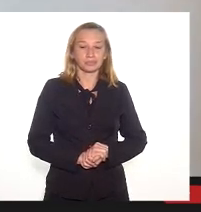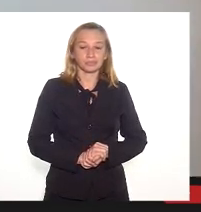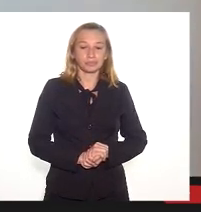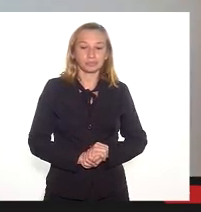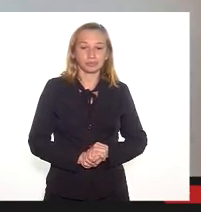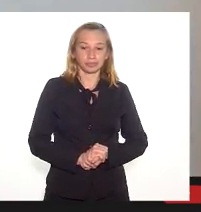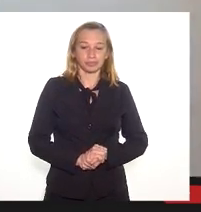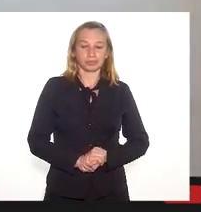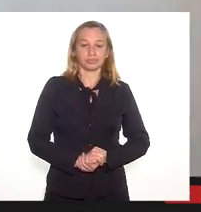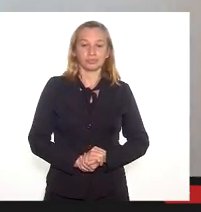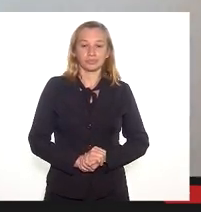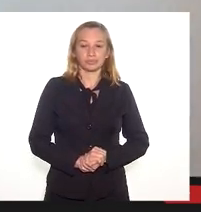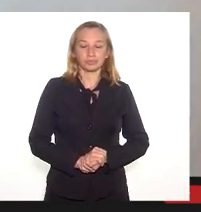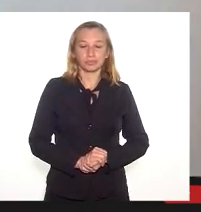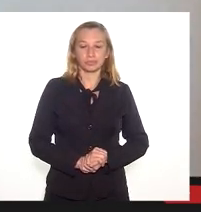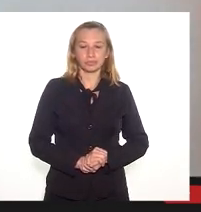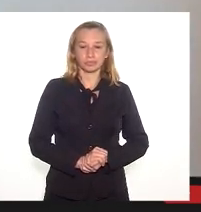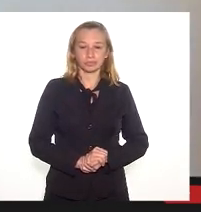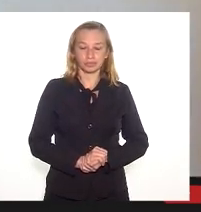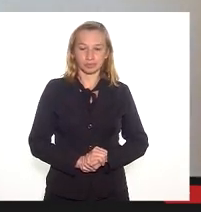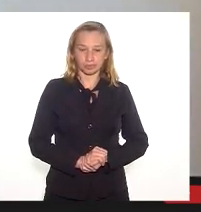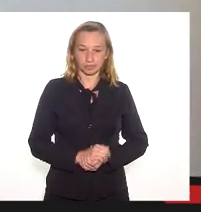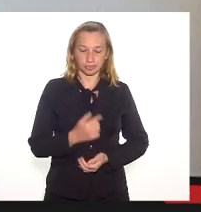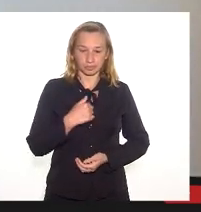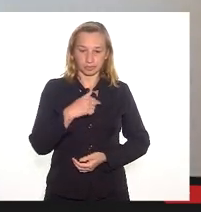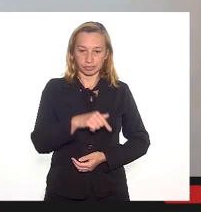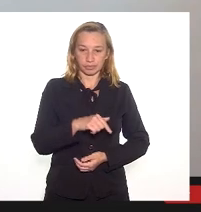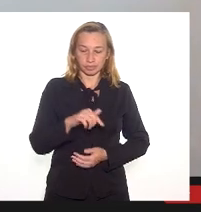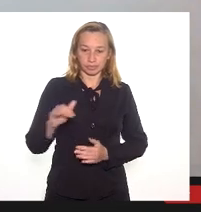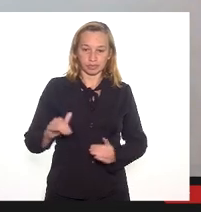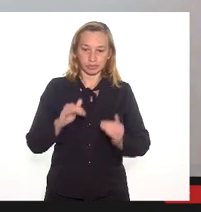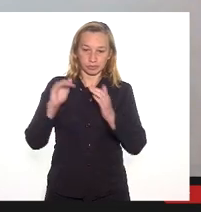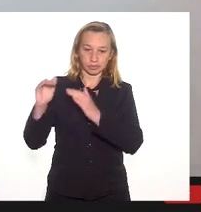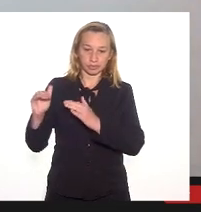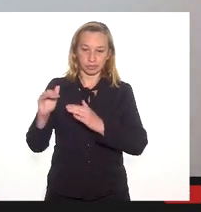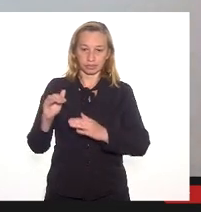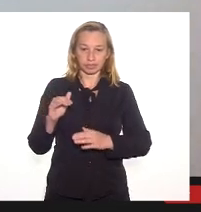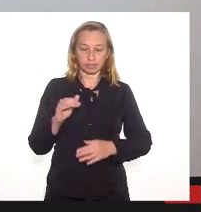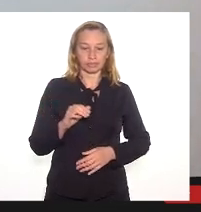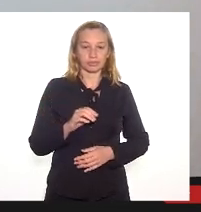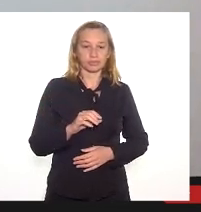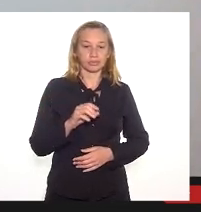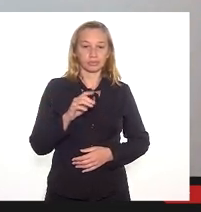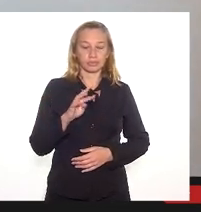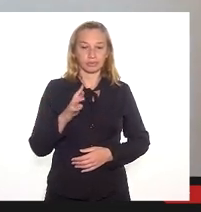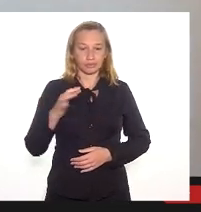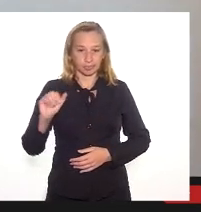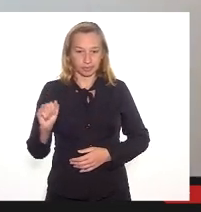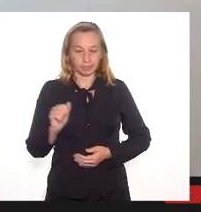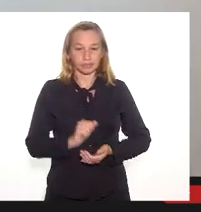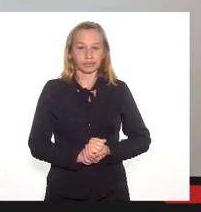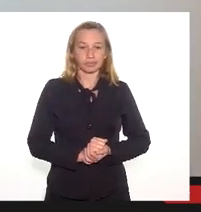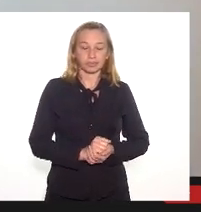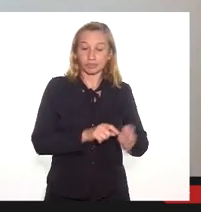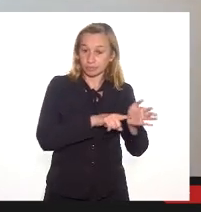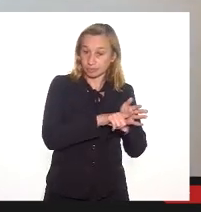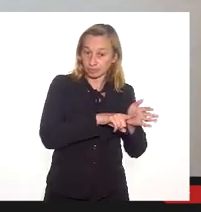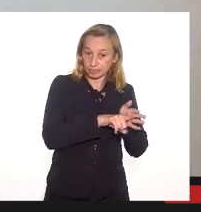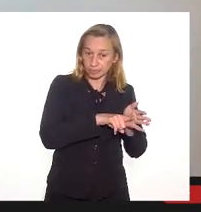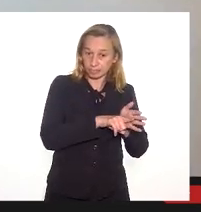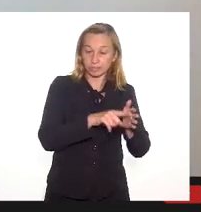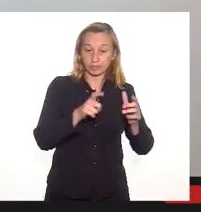Eu, eu sou locada aqui na, na superintendência da Bahia de Guanabara, eu realizei uma vistoria no